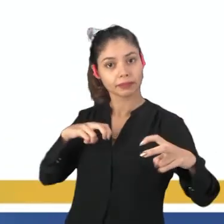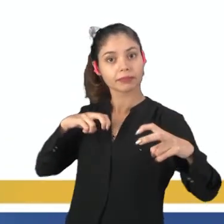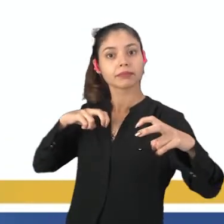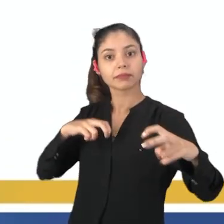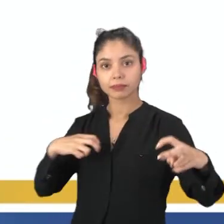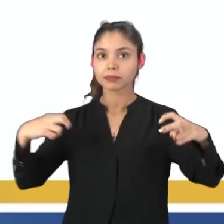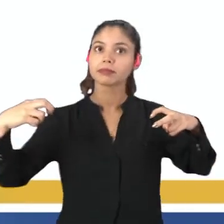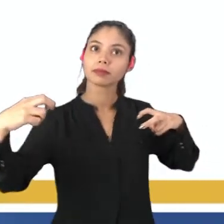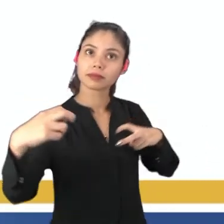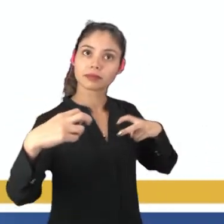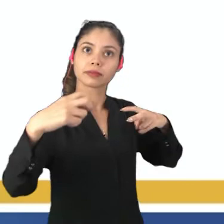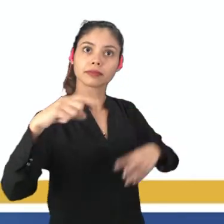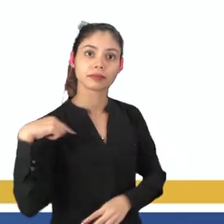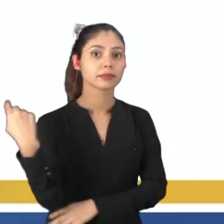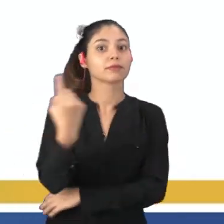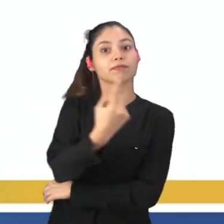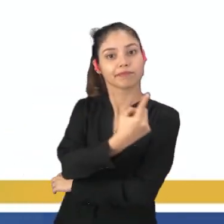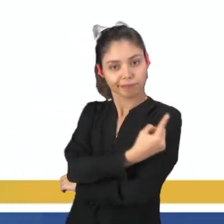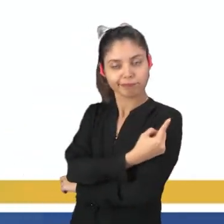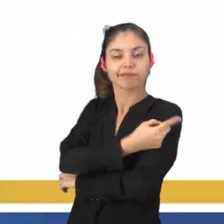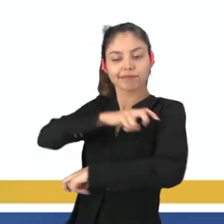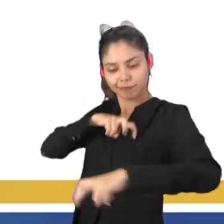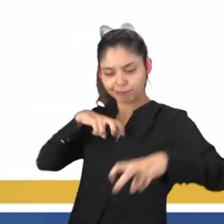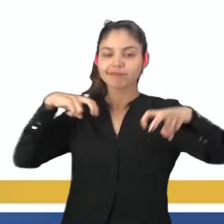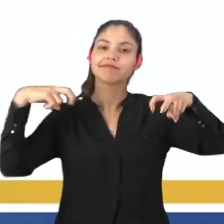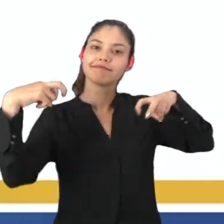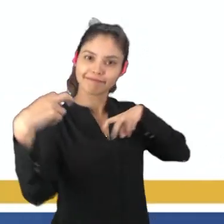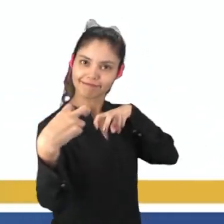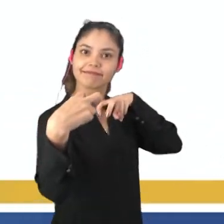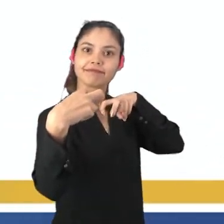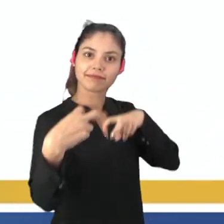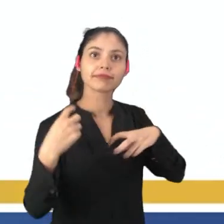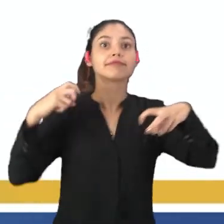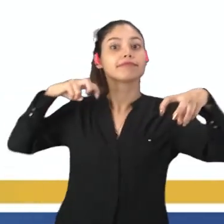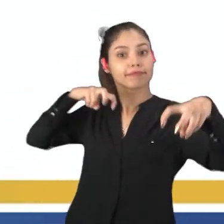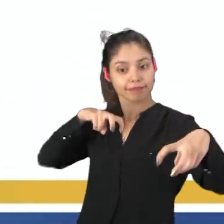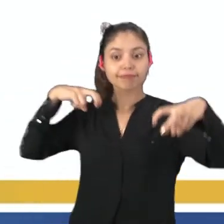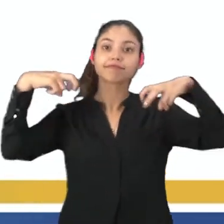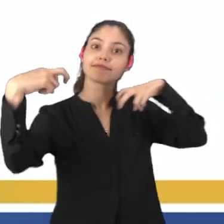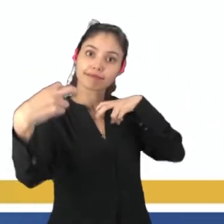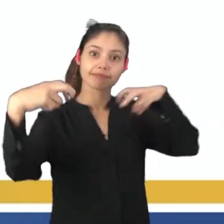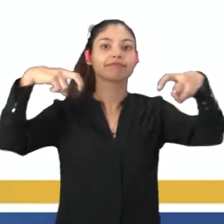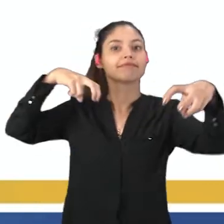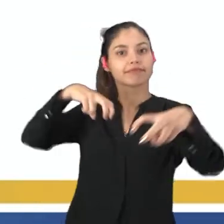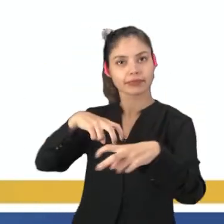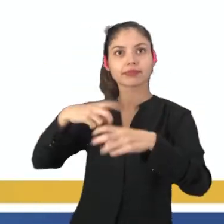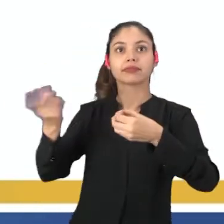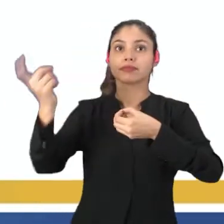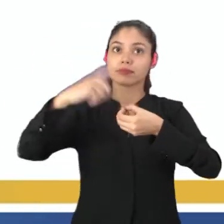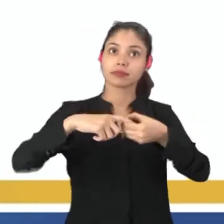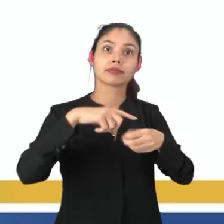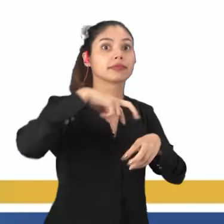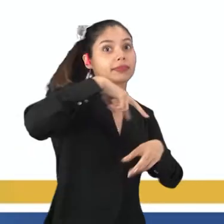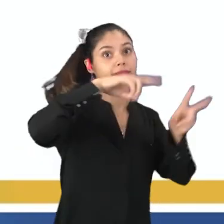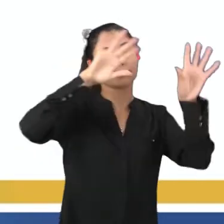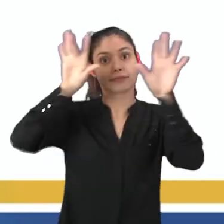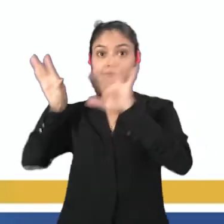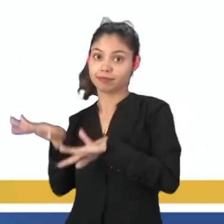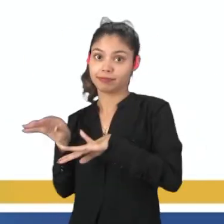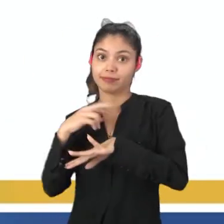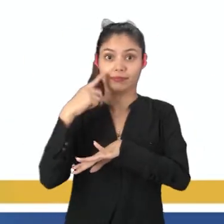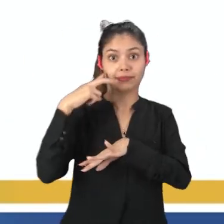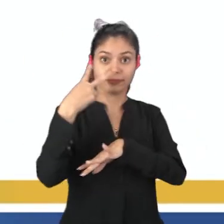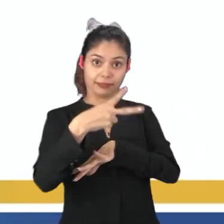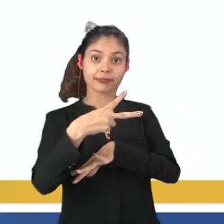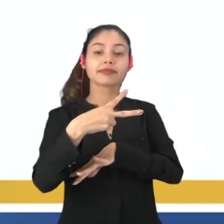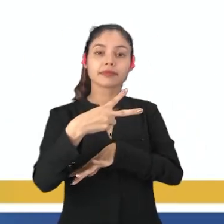Ciranda, cirandinha, vamos todos cirandar Vamos dar a meia volta, volta e meia